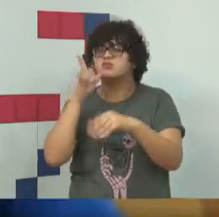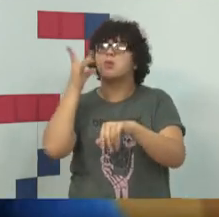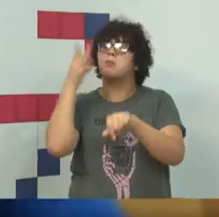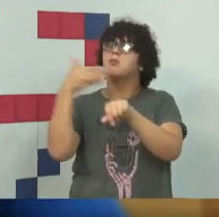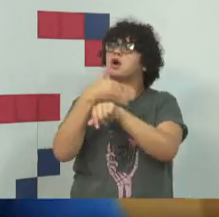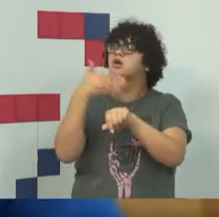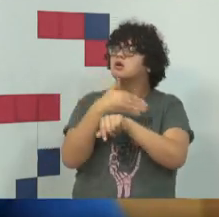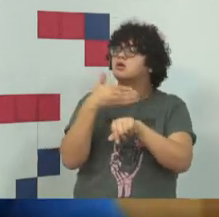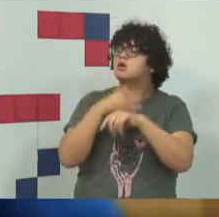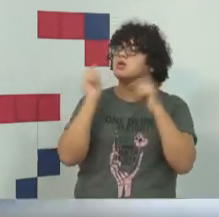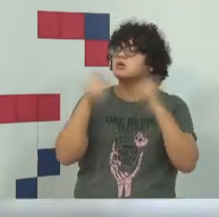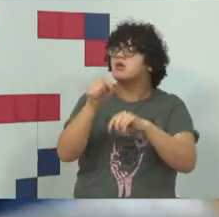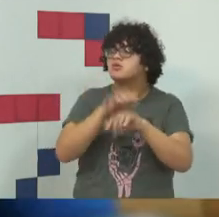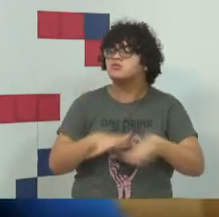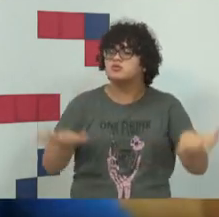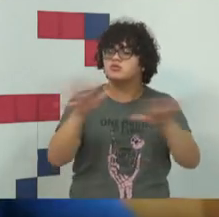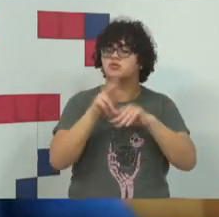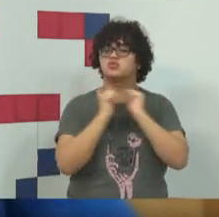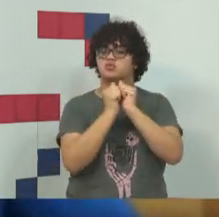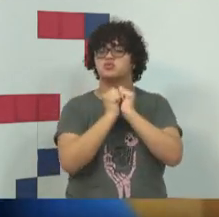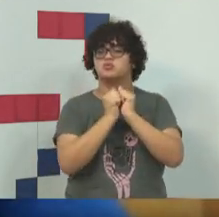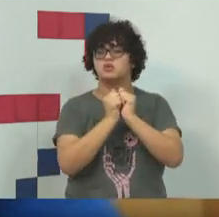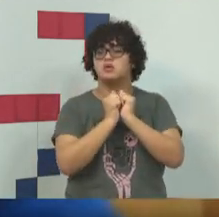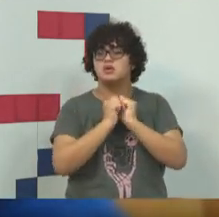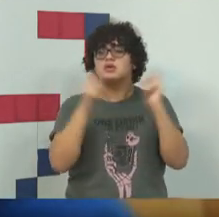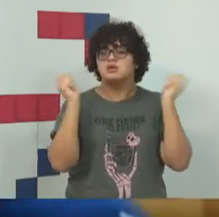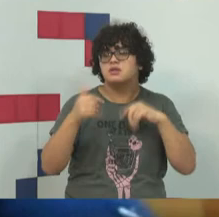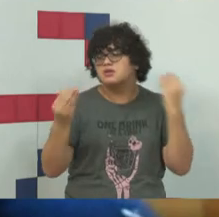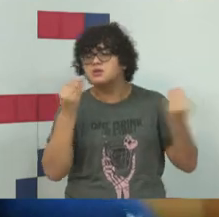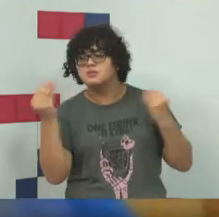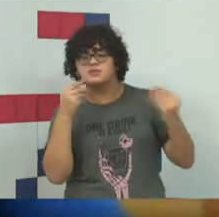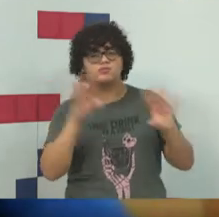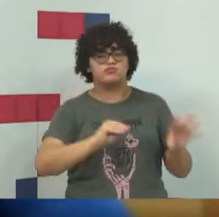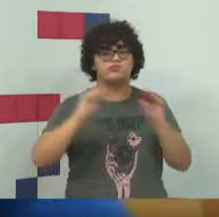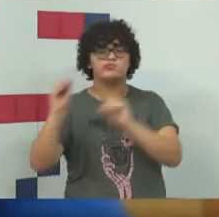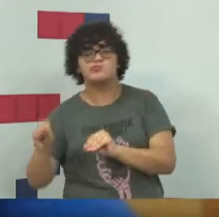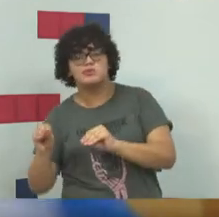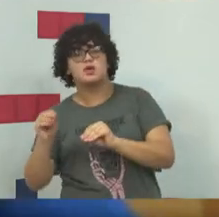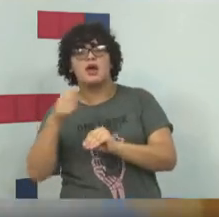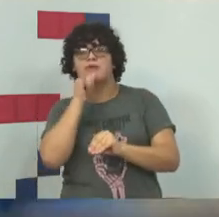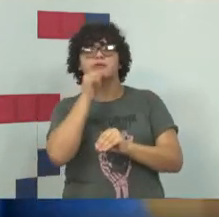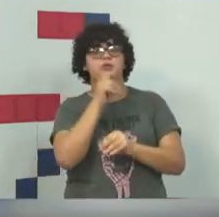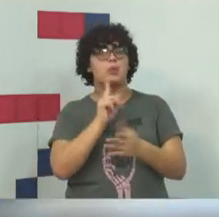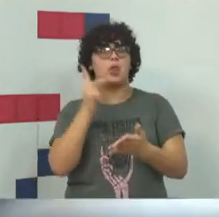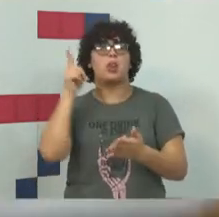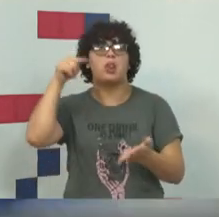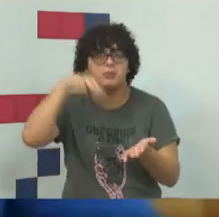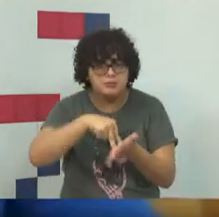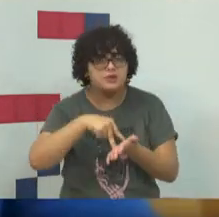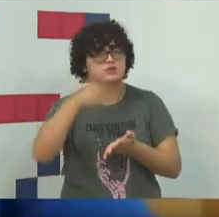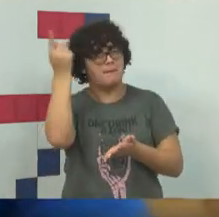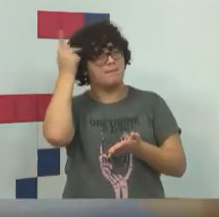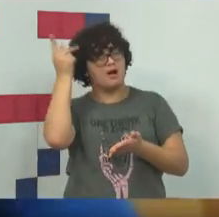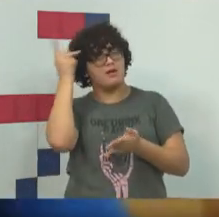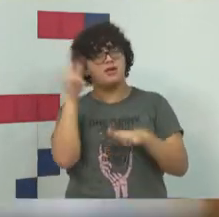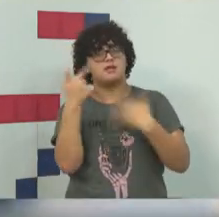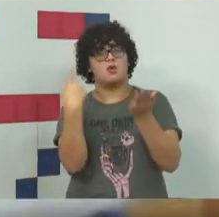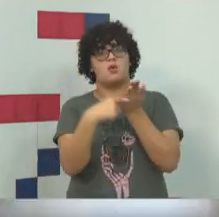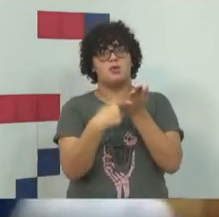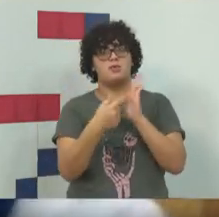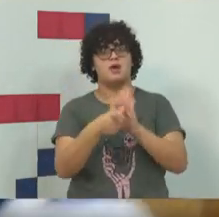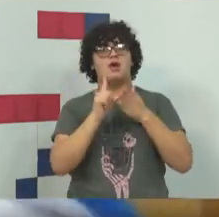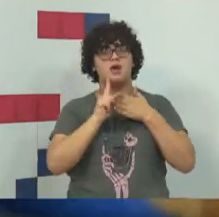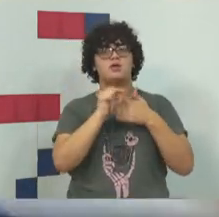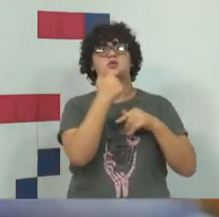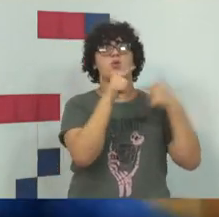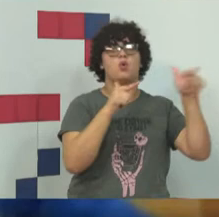aí com vocês daqui de Indaiatuba, não me desloqueie até São Paulo, daqui a pouco eu posso ter um compromisso, um pouco antes,